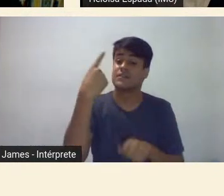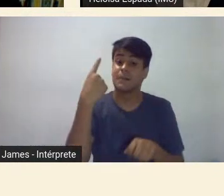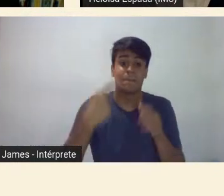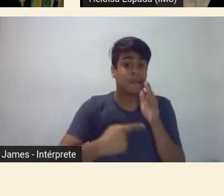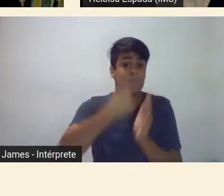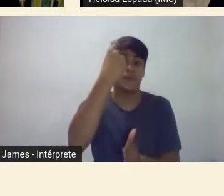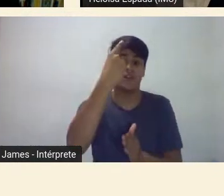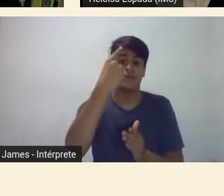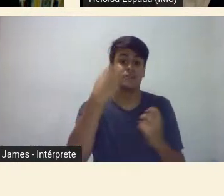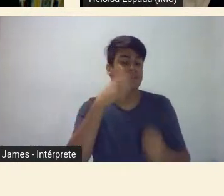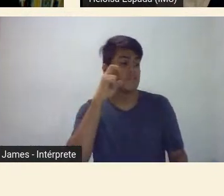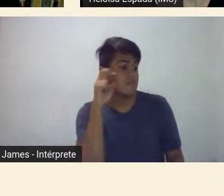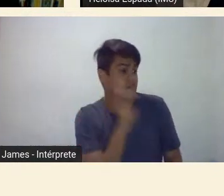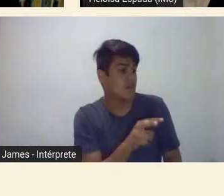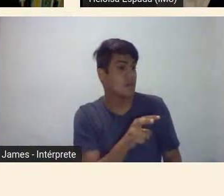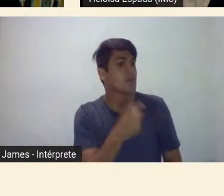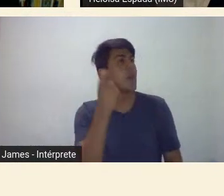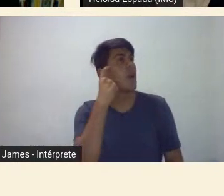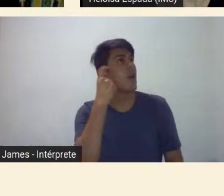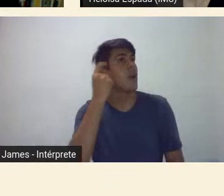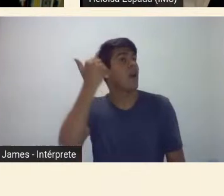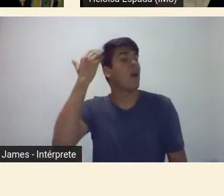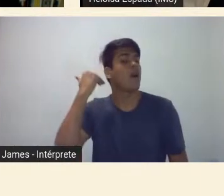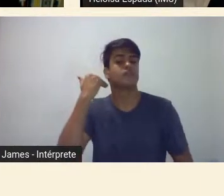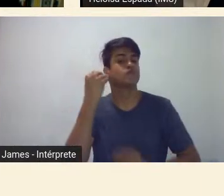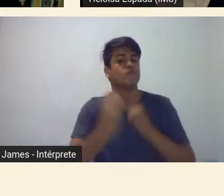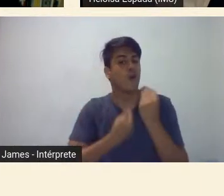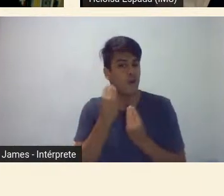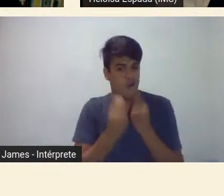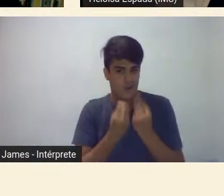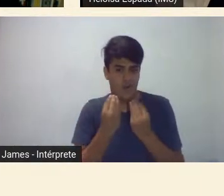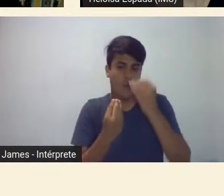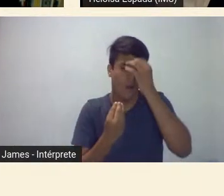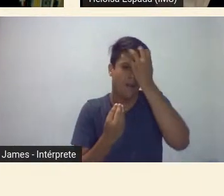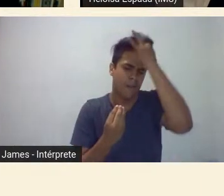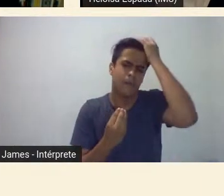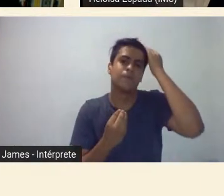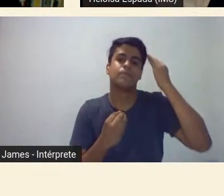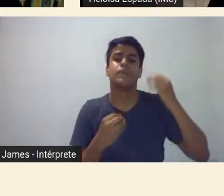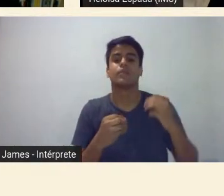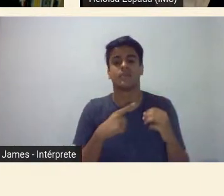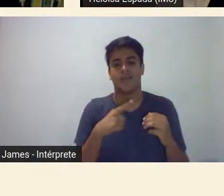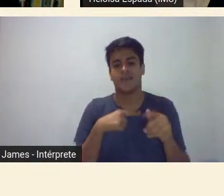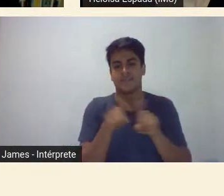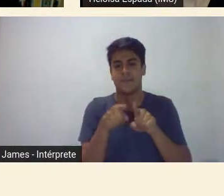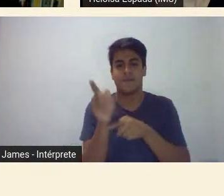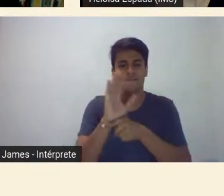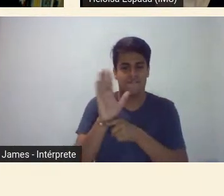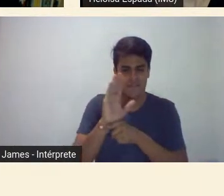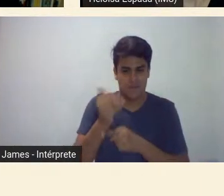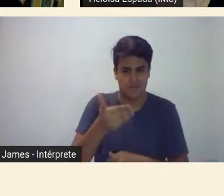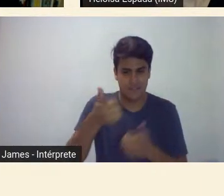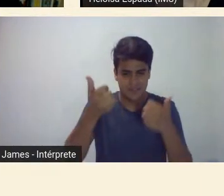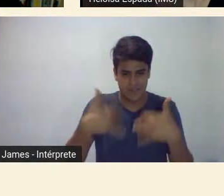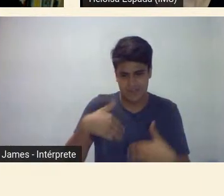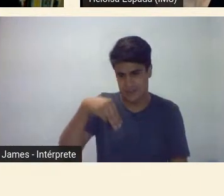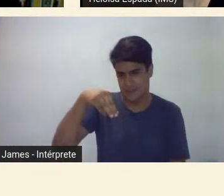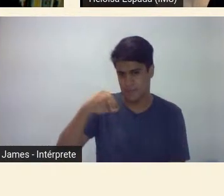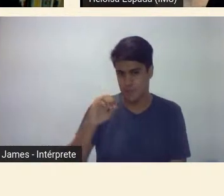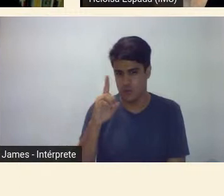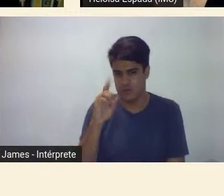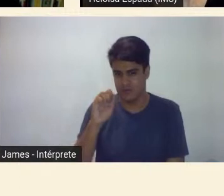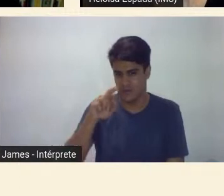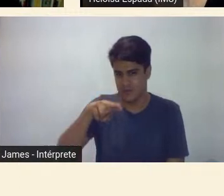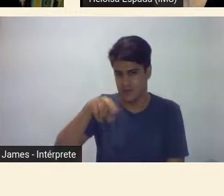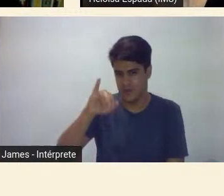entrar e que pensava antes que esse filme modernidade que a gente vai querer abordar não acaba digamos assim